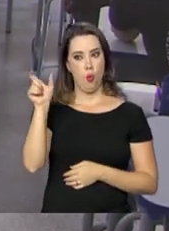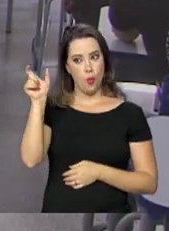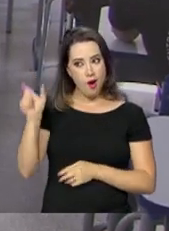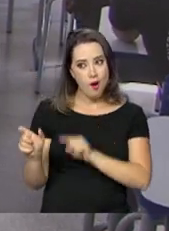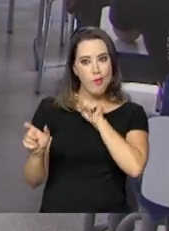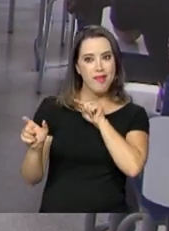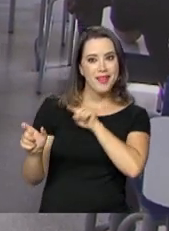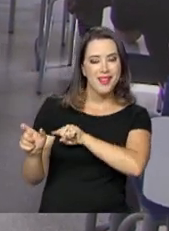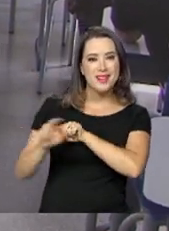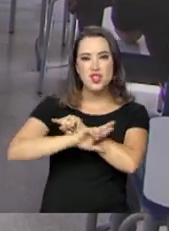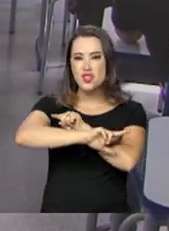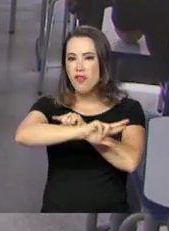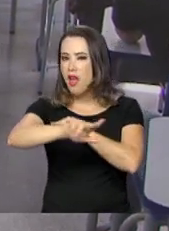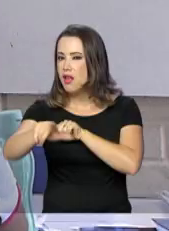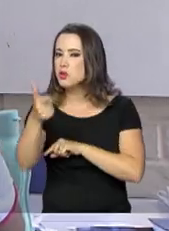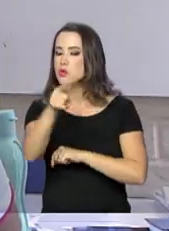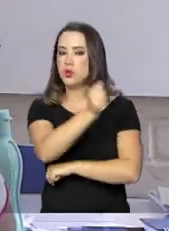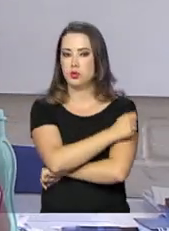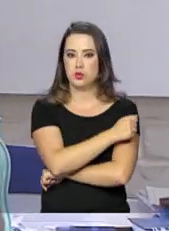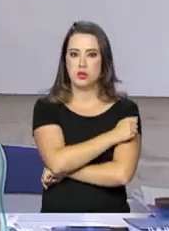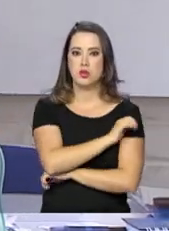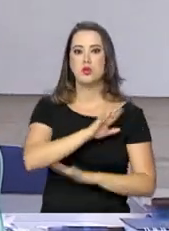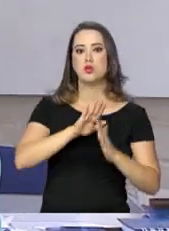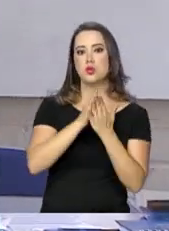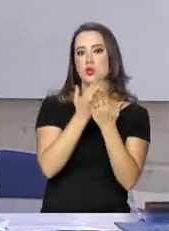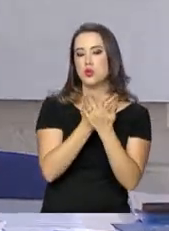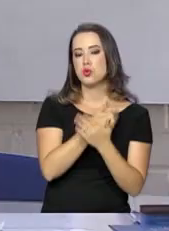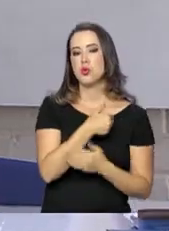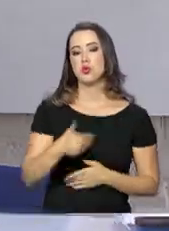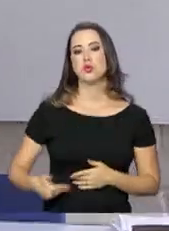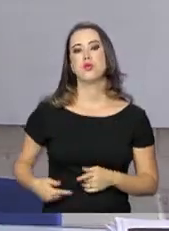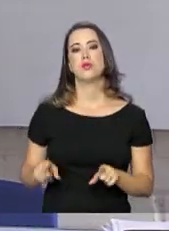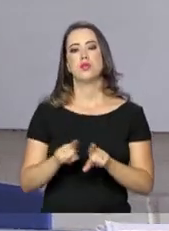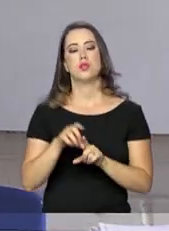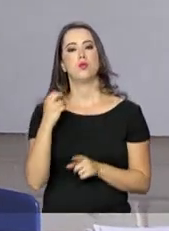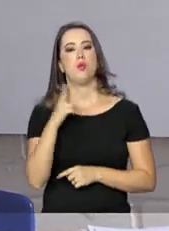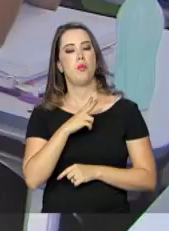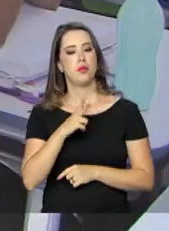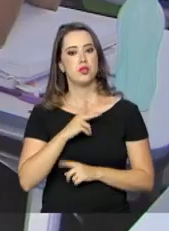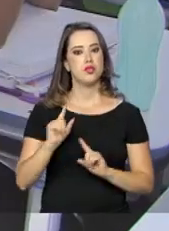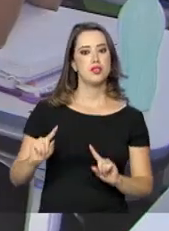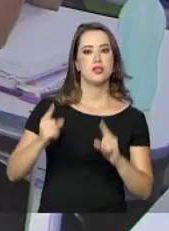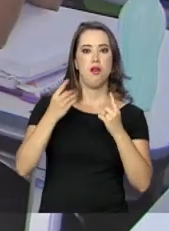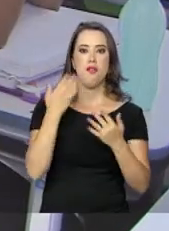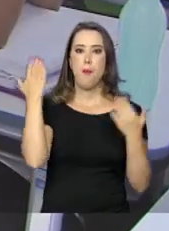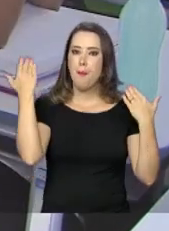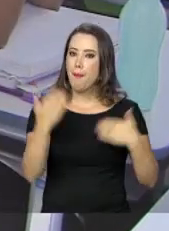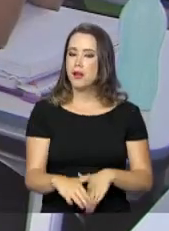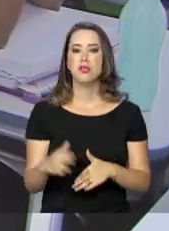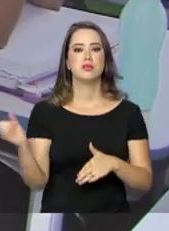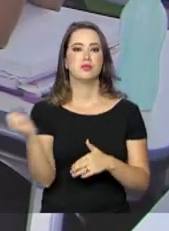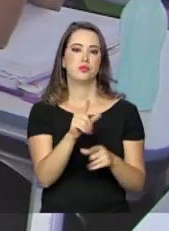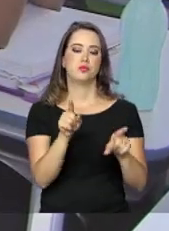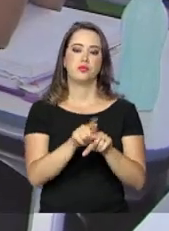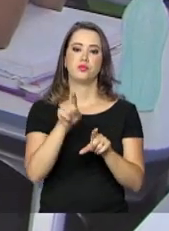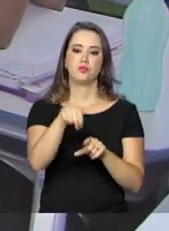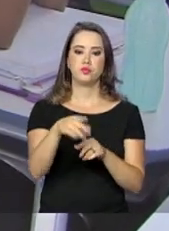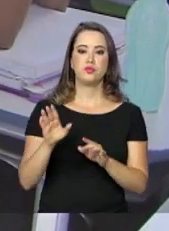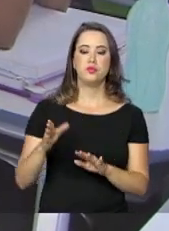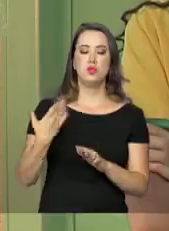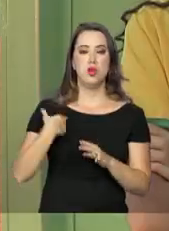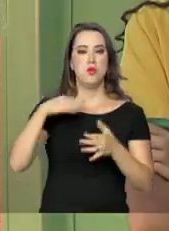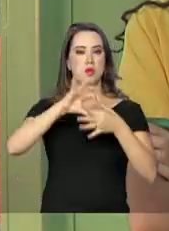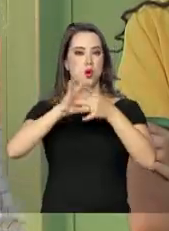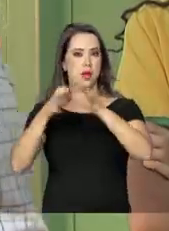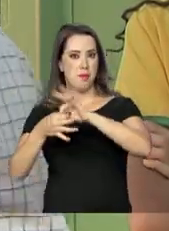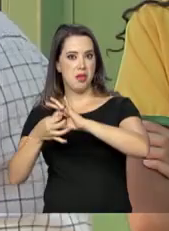alunos das redes de ensino pública e privada desafiam conhecimentos na prova, maior competição científica do país.